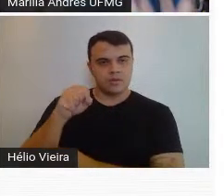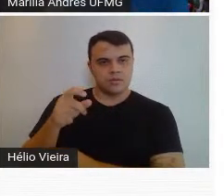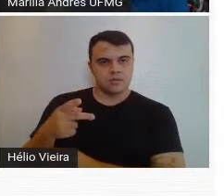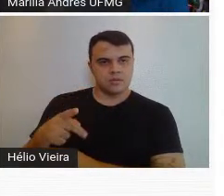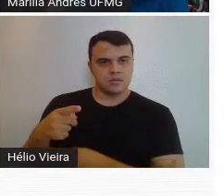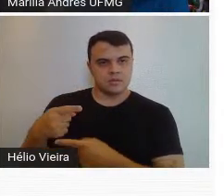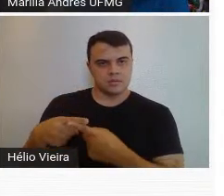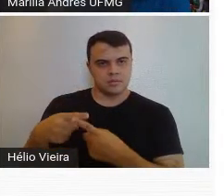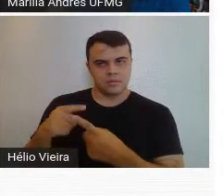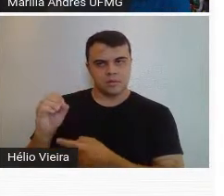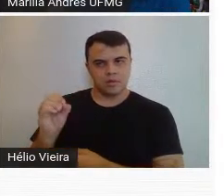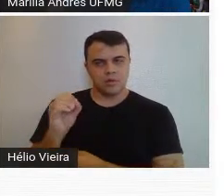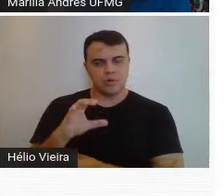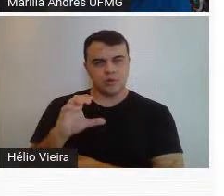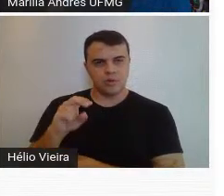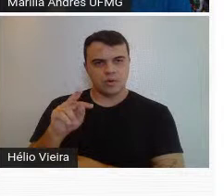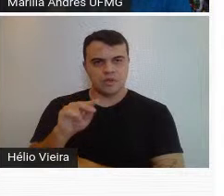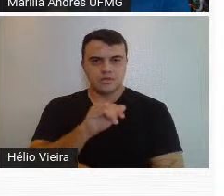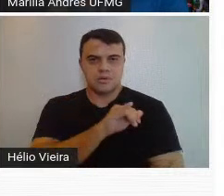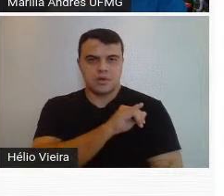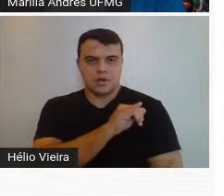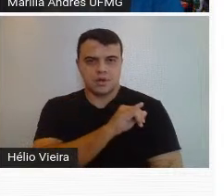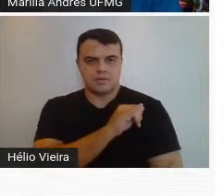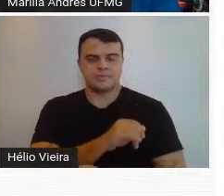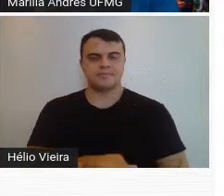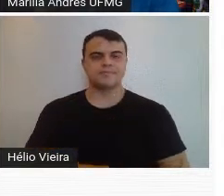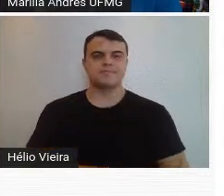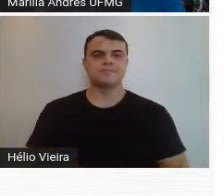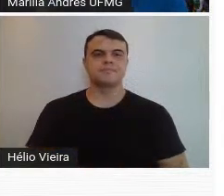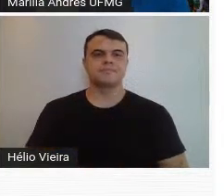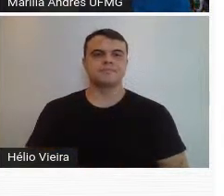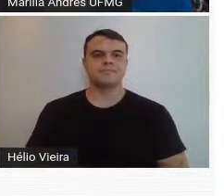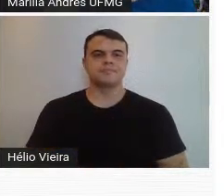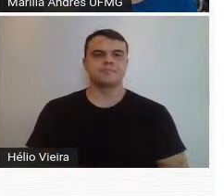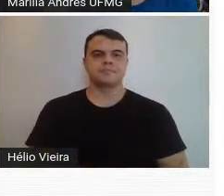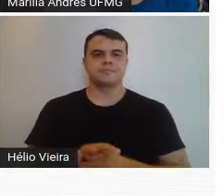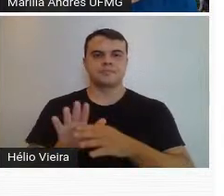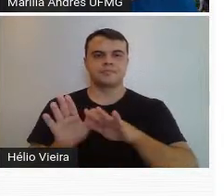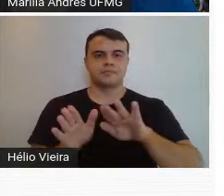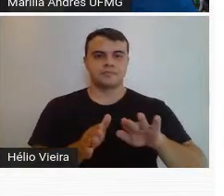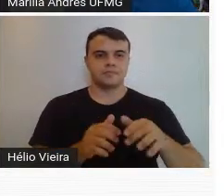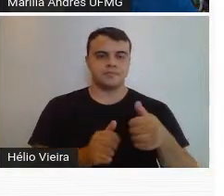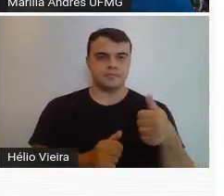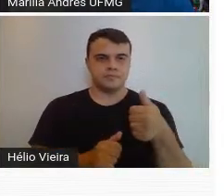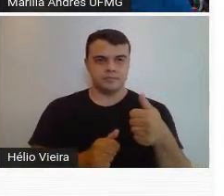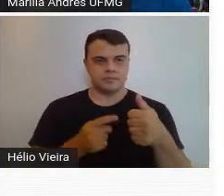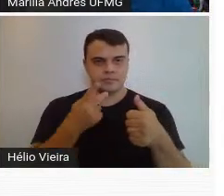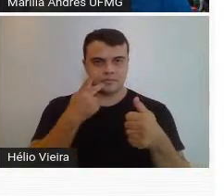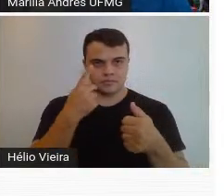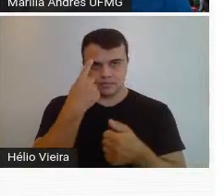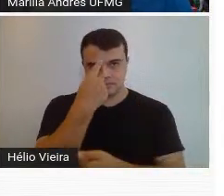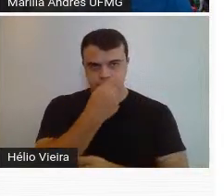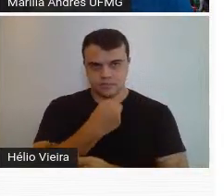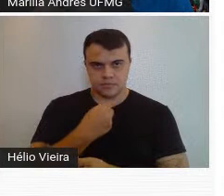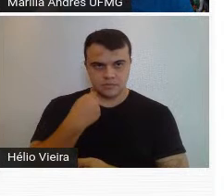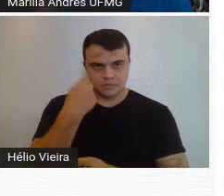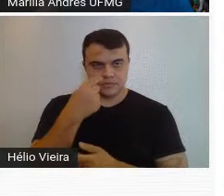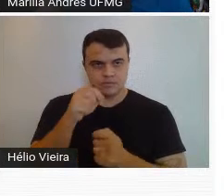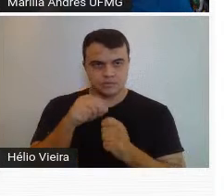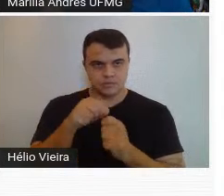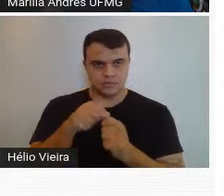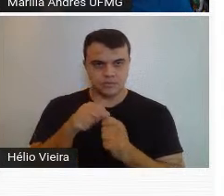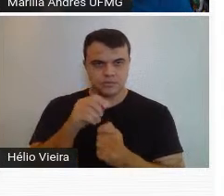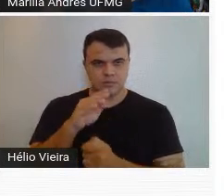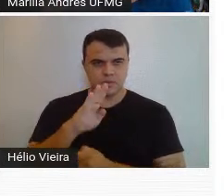neoconcretismo carioca. Pode passar. Bom, aqui o primeiro, é uma máscara que ele fez de Guignard em